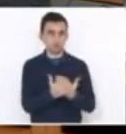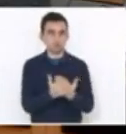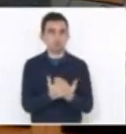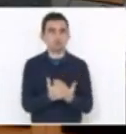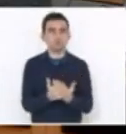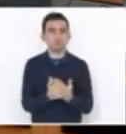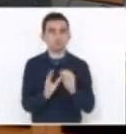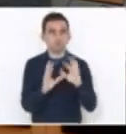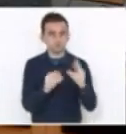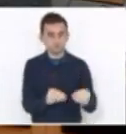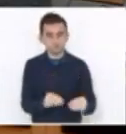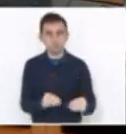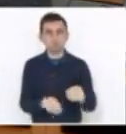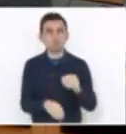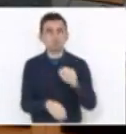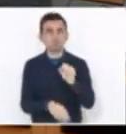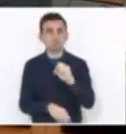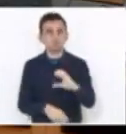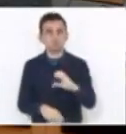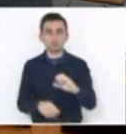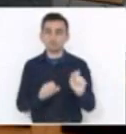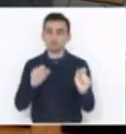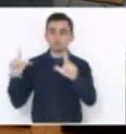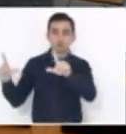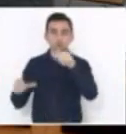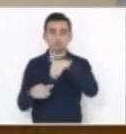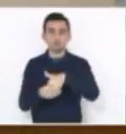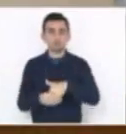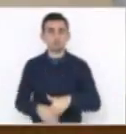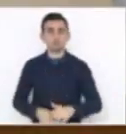estaduais. E eu peço voto no painel, senhor presidente.